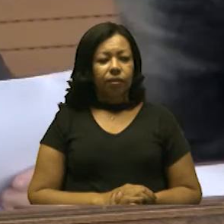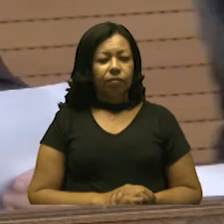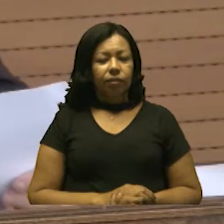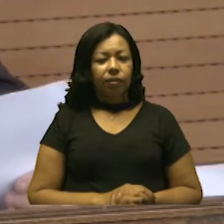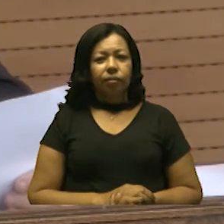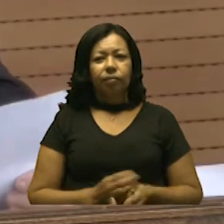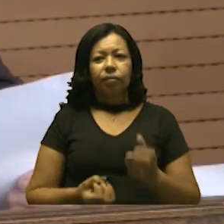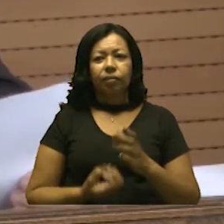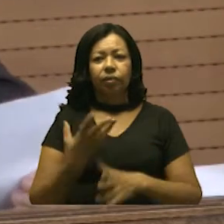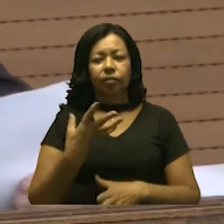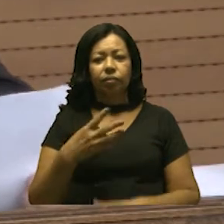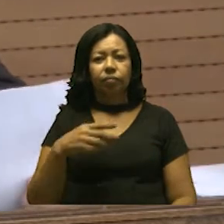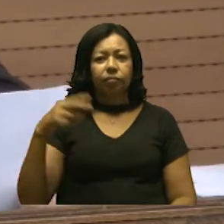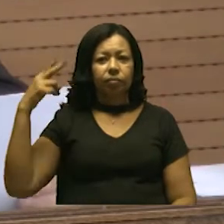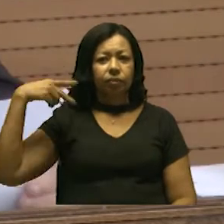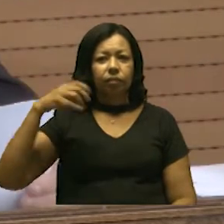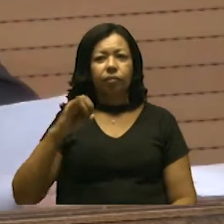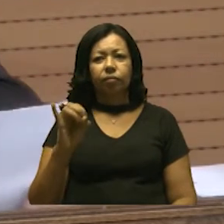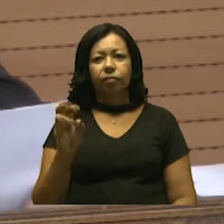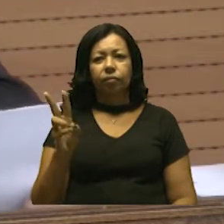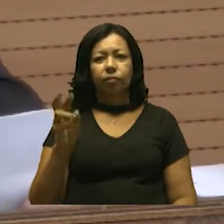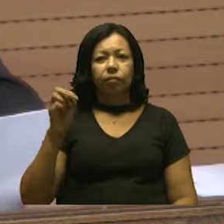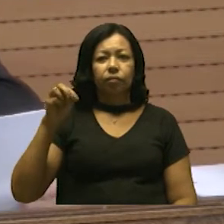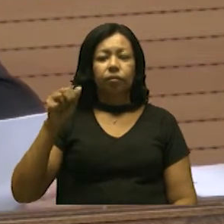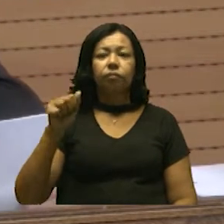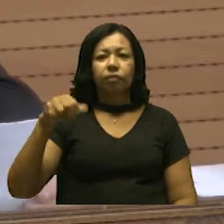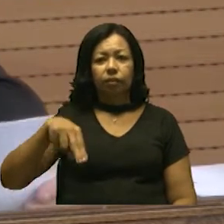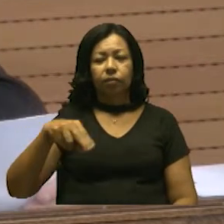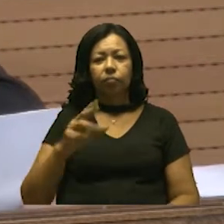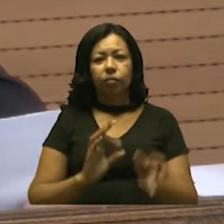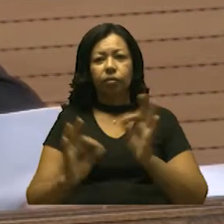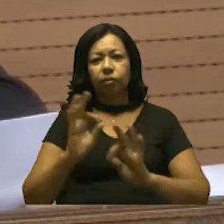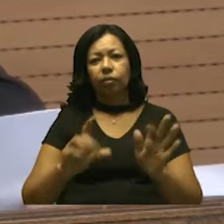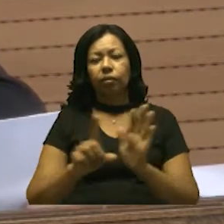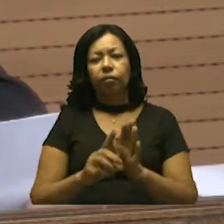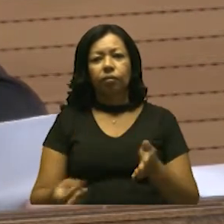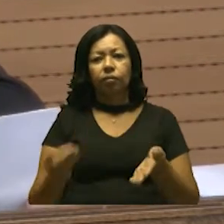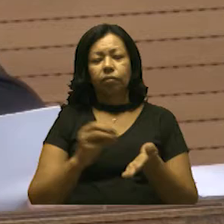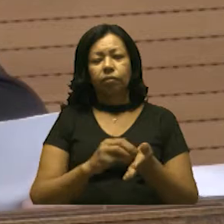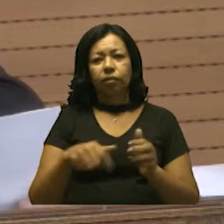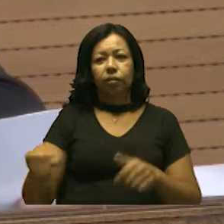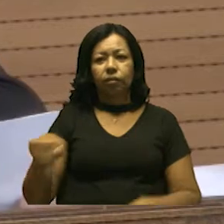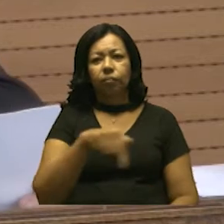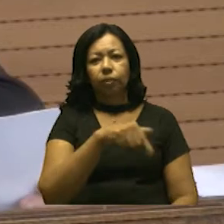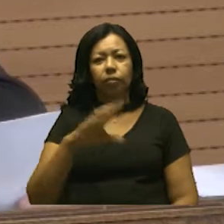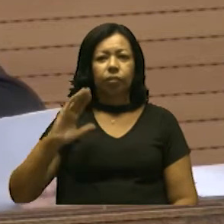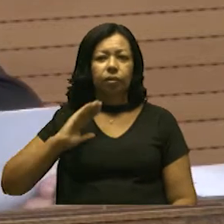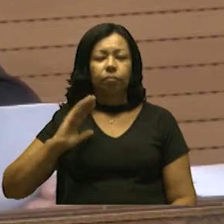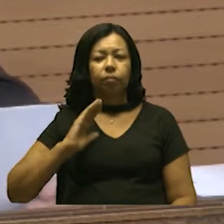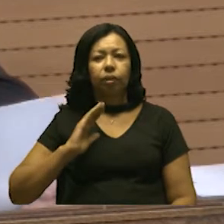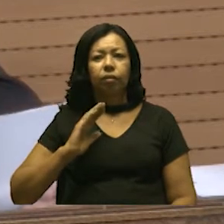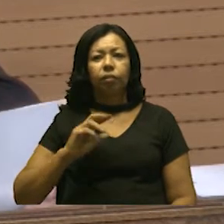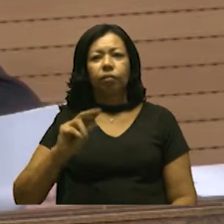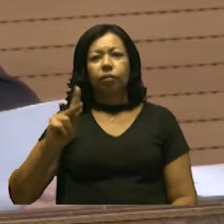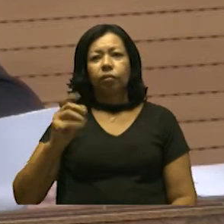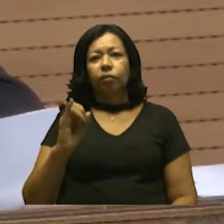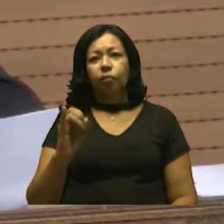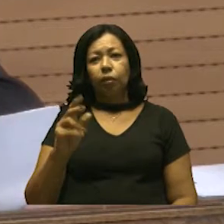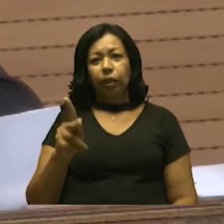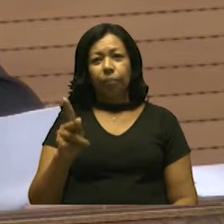É de autoria do nobre vereador Ivan da Silva, projeto de lei que institui a Semana Municipal do Hip Hop